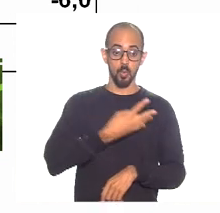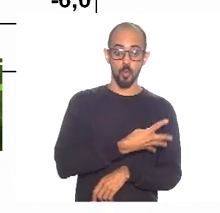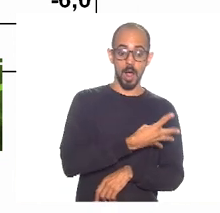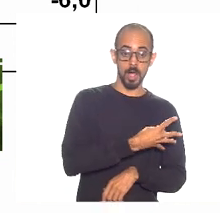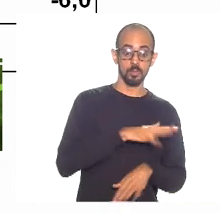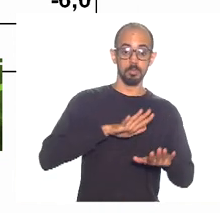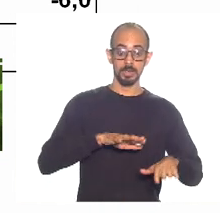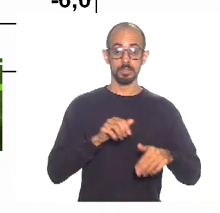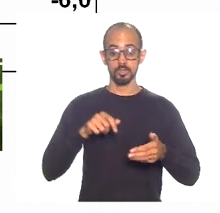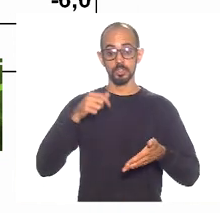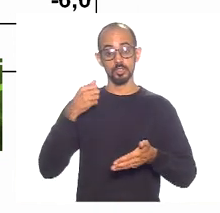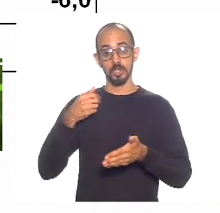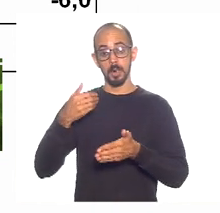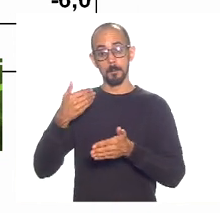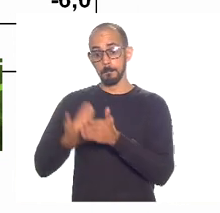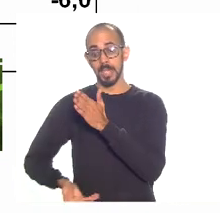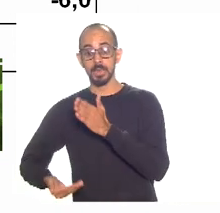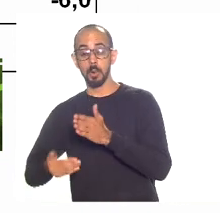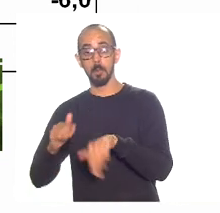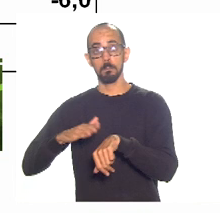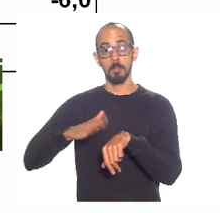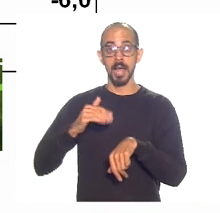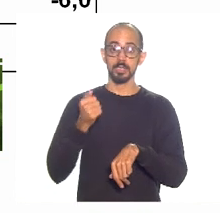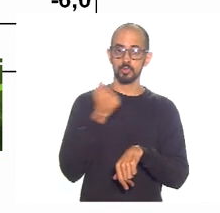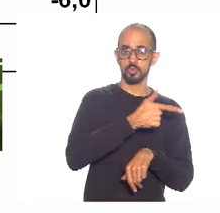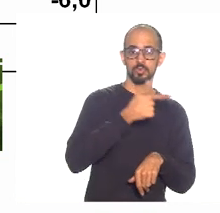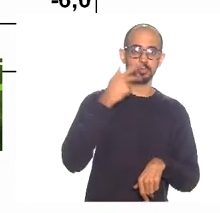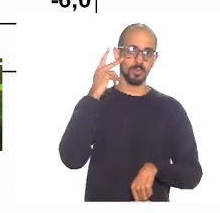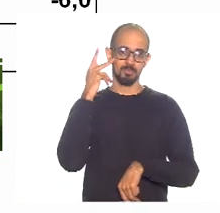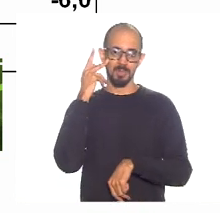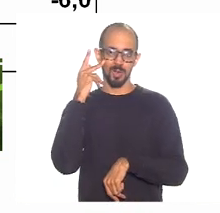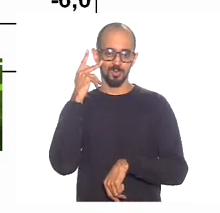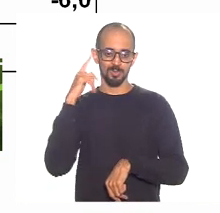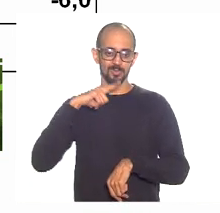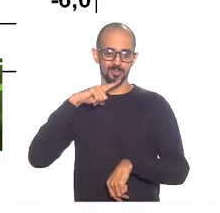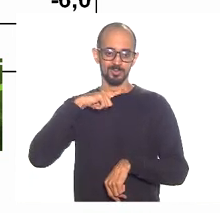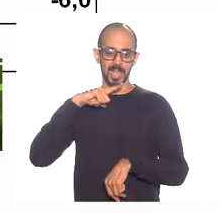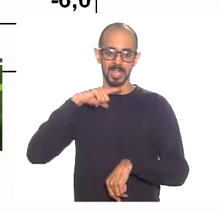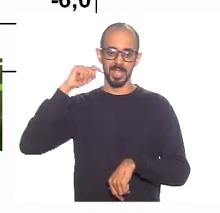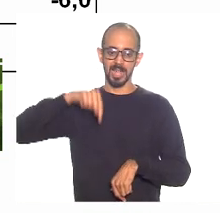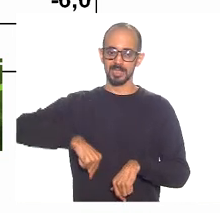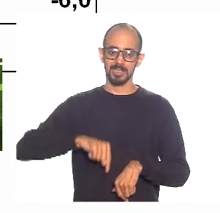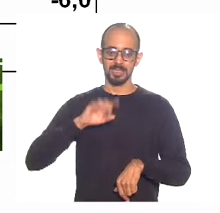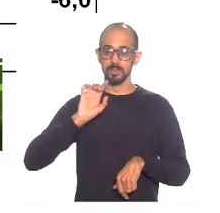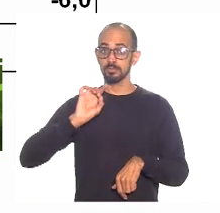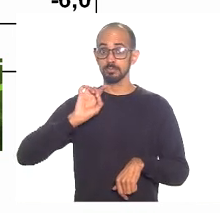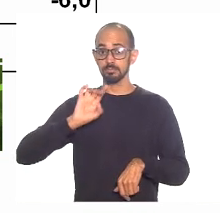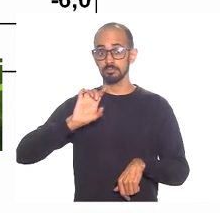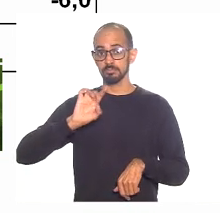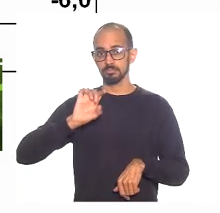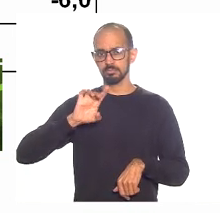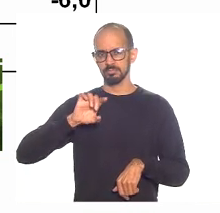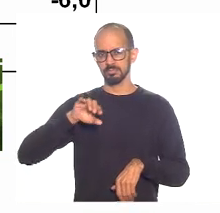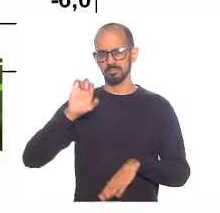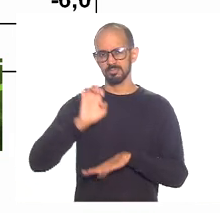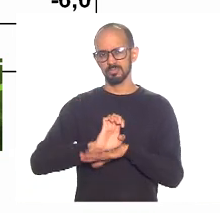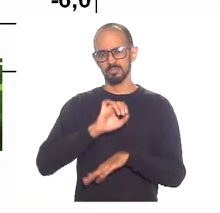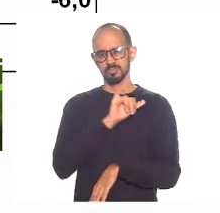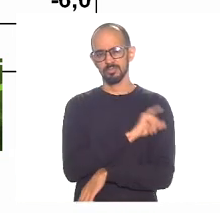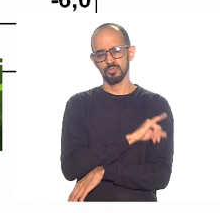a gente perdeu mais emprego do São Paulo. Quer dizer, ou seja, existe aqui uma especificidade no Estado do Rio de Janeiro que qualquer